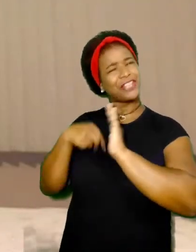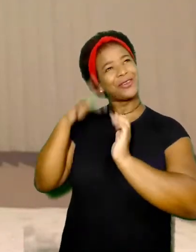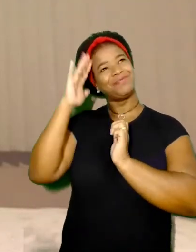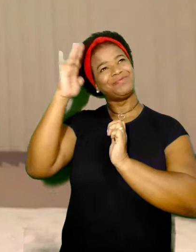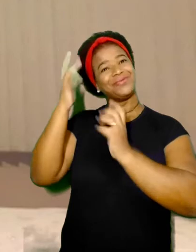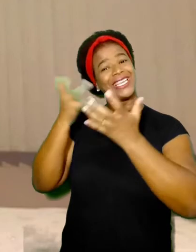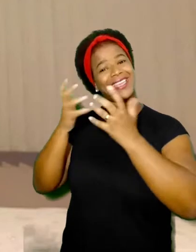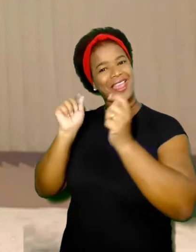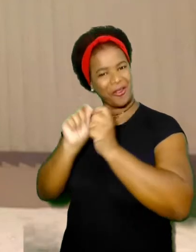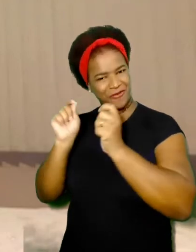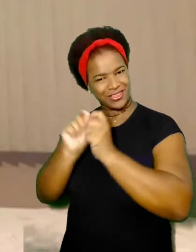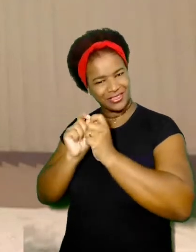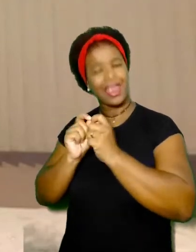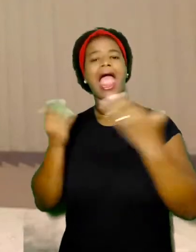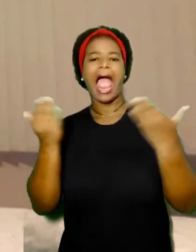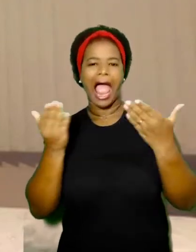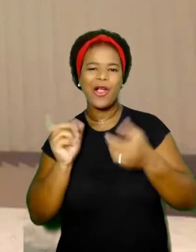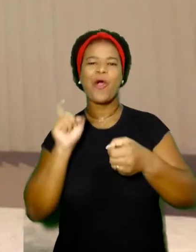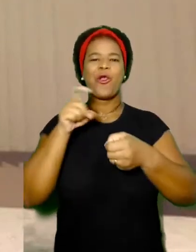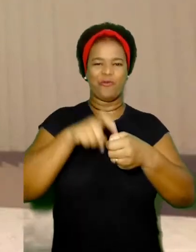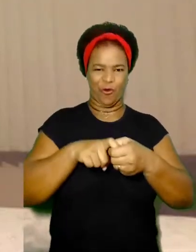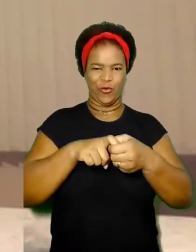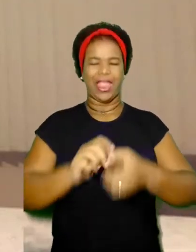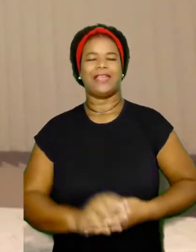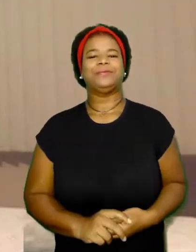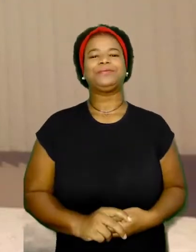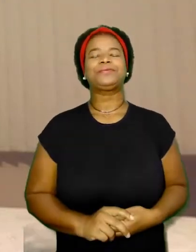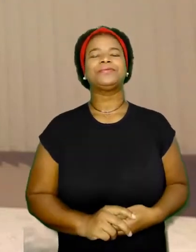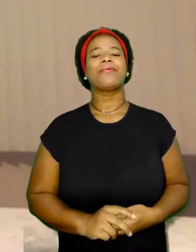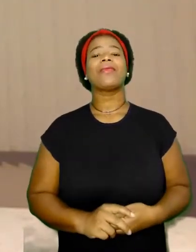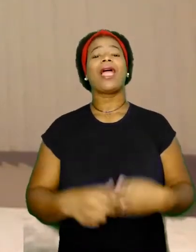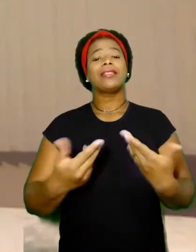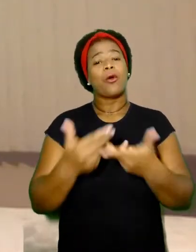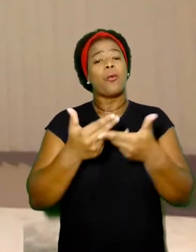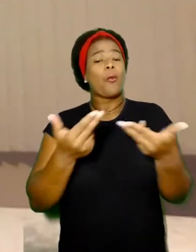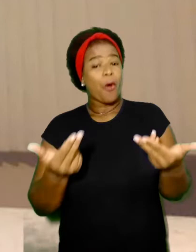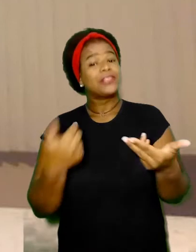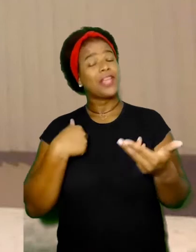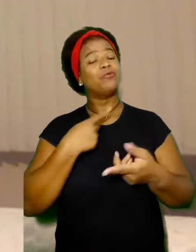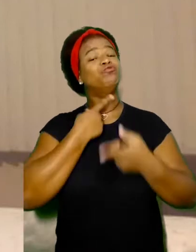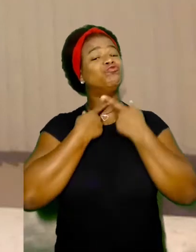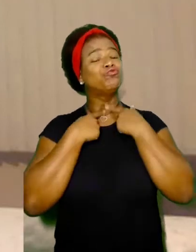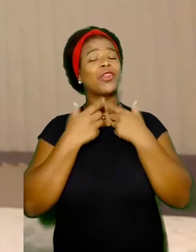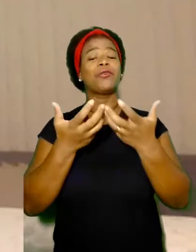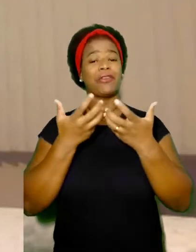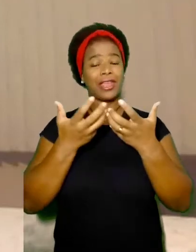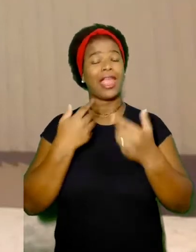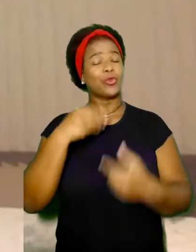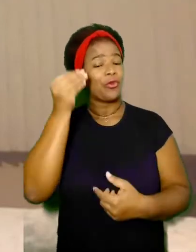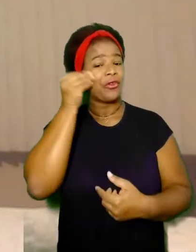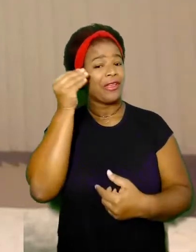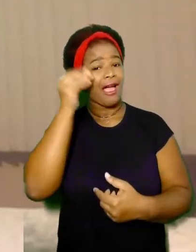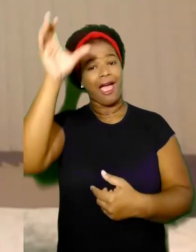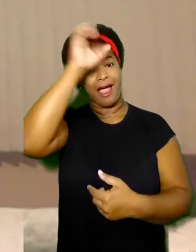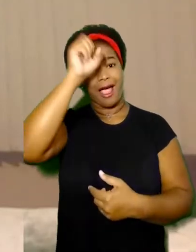eu tinha vontade de fazer quando eu era criança Então uma das coisas que eu tenho feito, eu tô